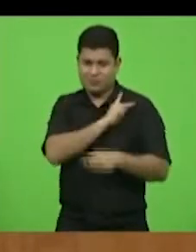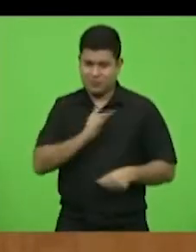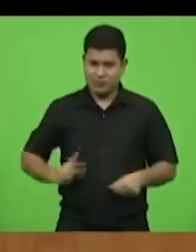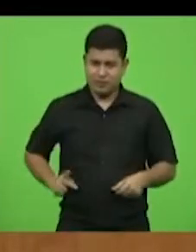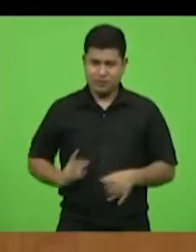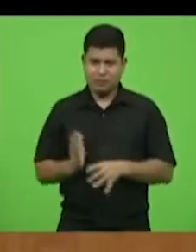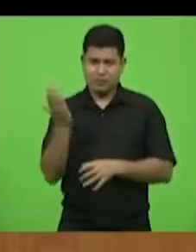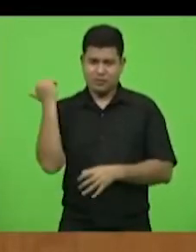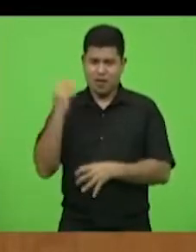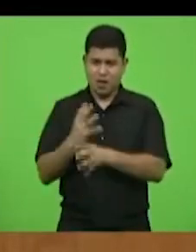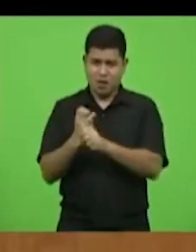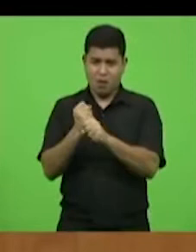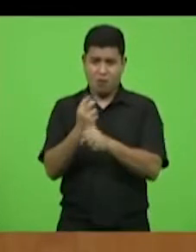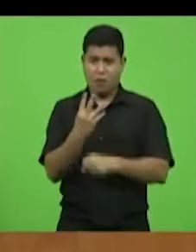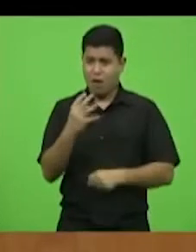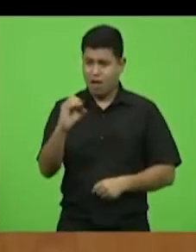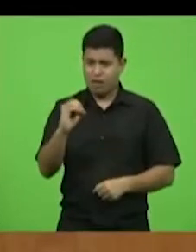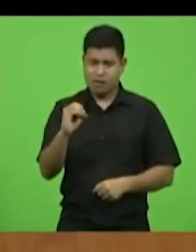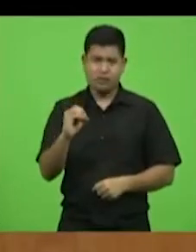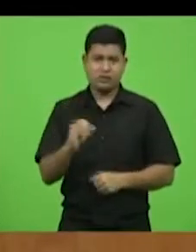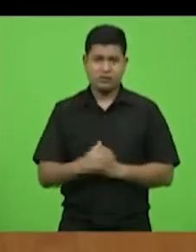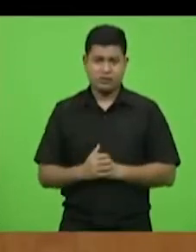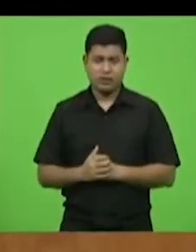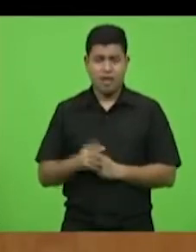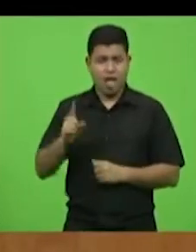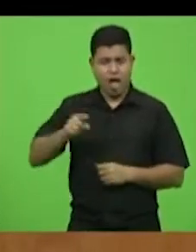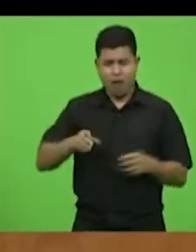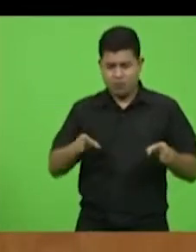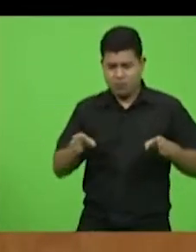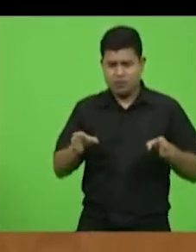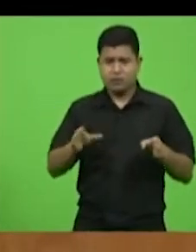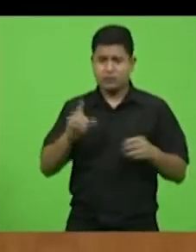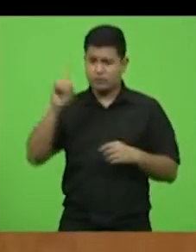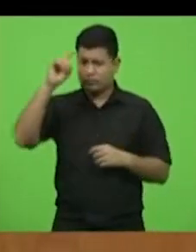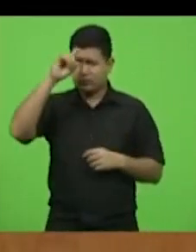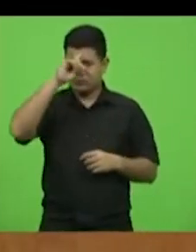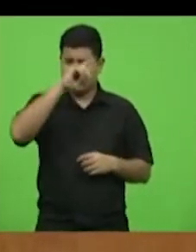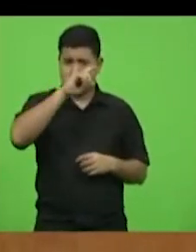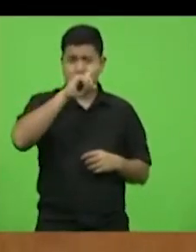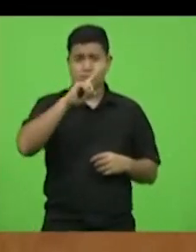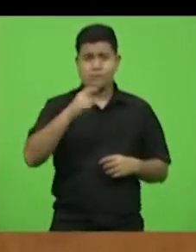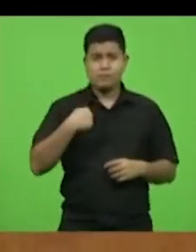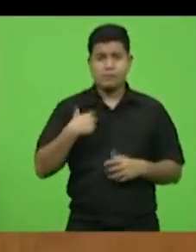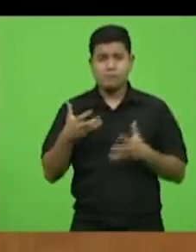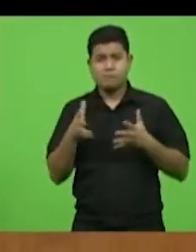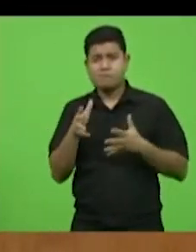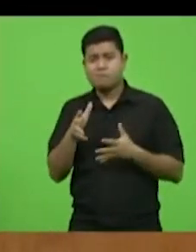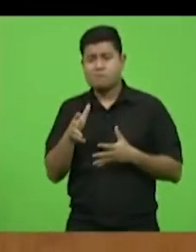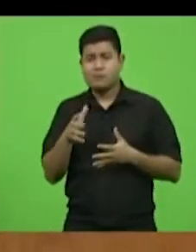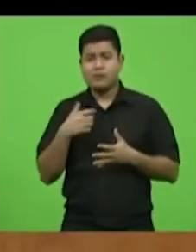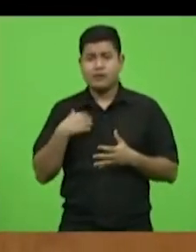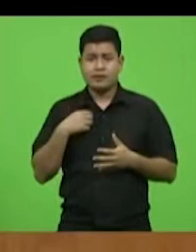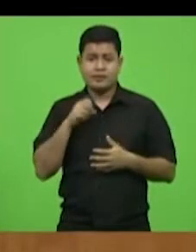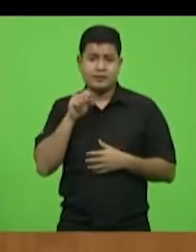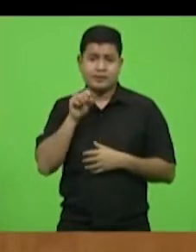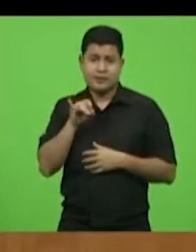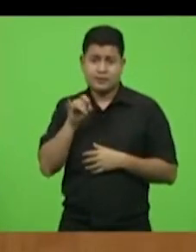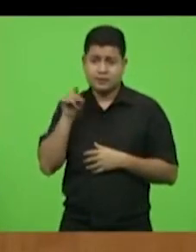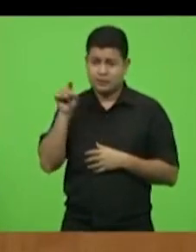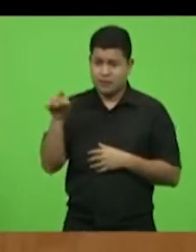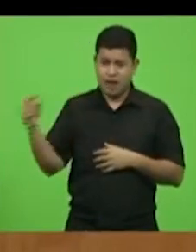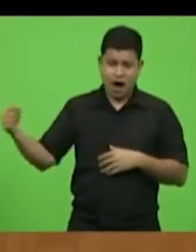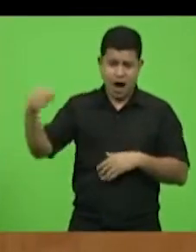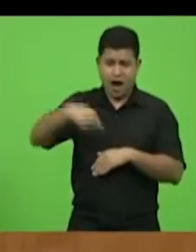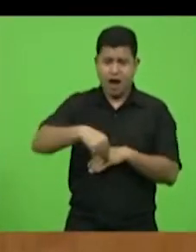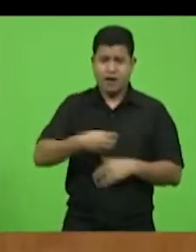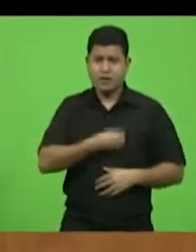É momento, sim, difícil, mas seria mais difícil não tivesse, Vossa Excelência,